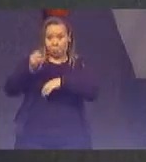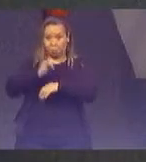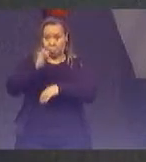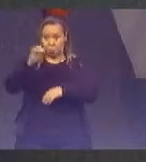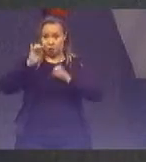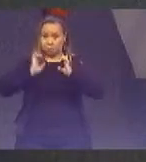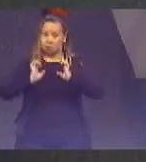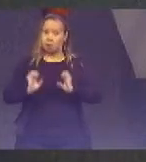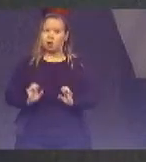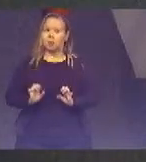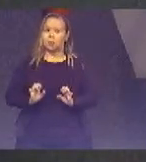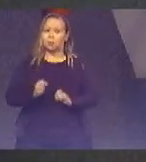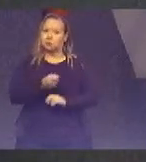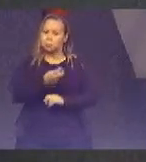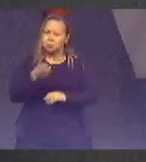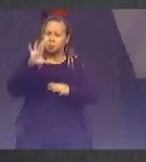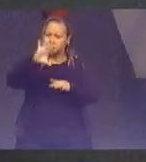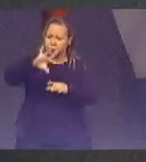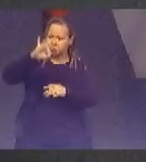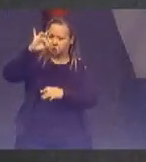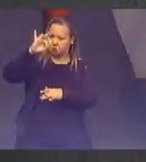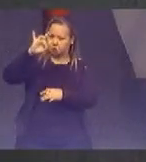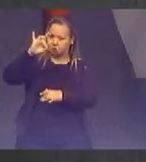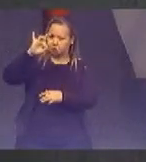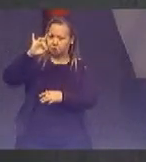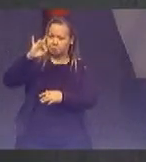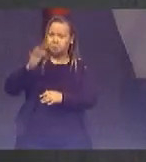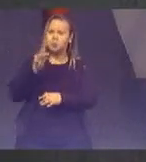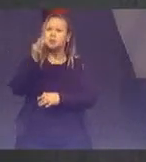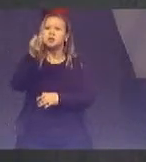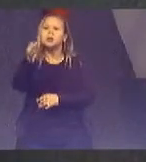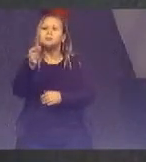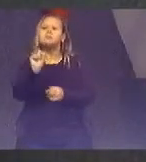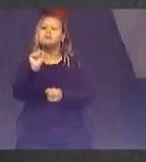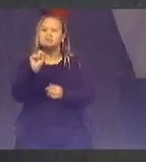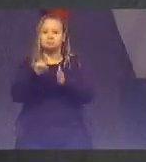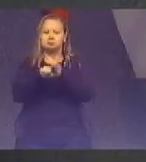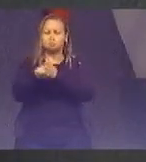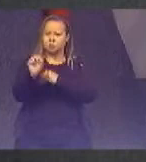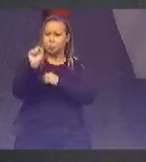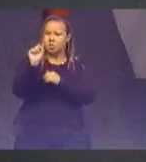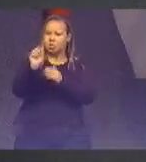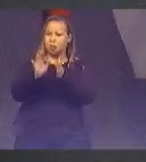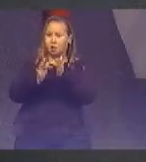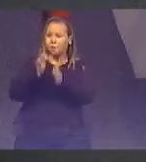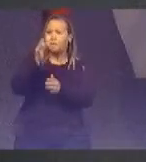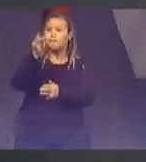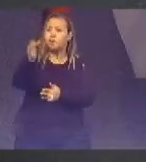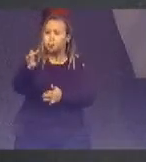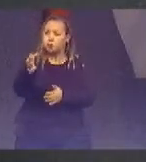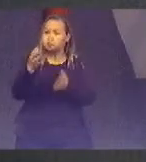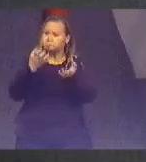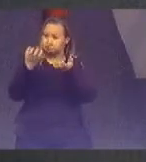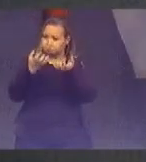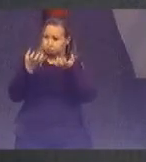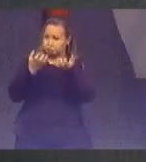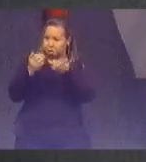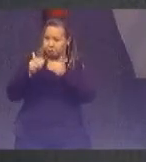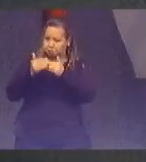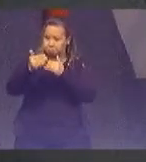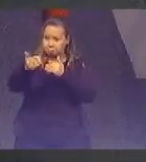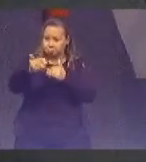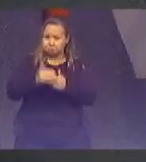enquanto as escolhas que futuro nós estamos a trilhar esse me parece que seja